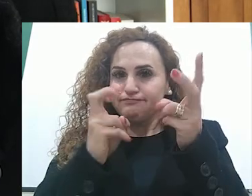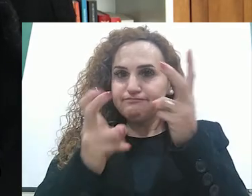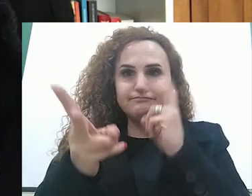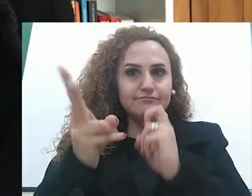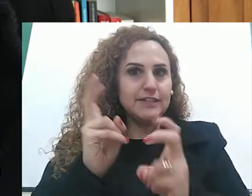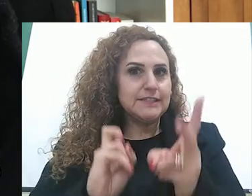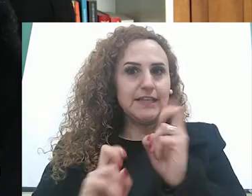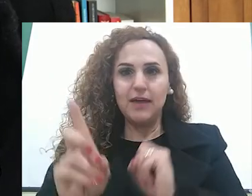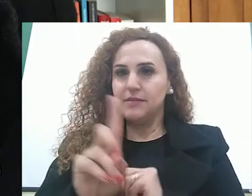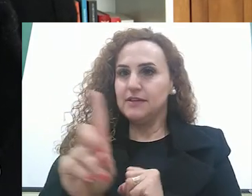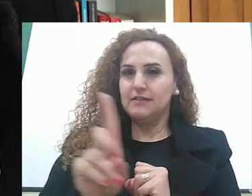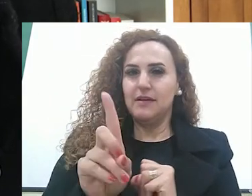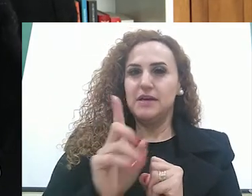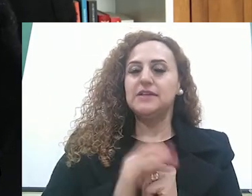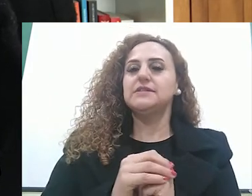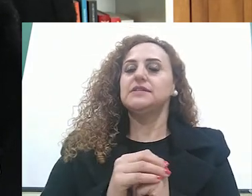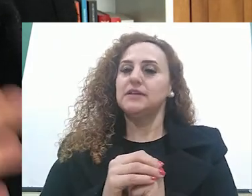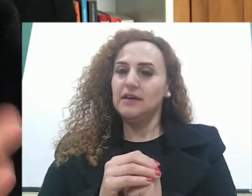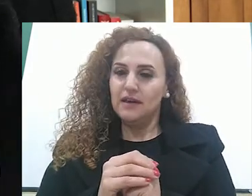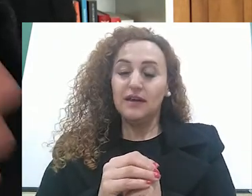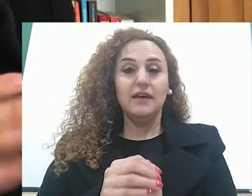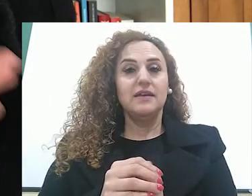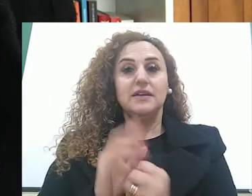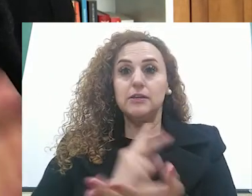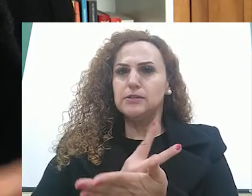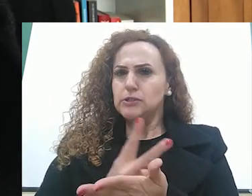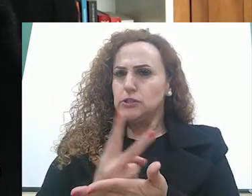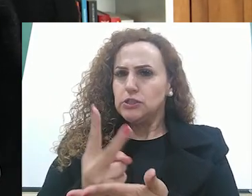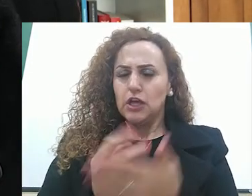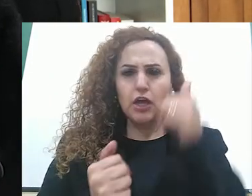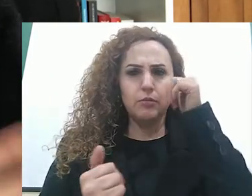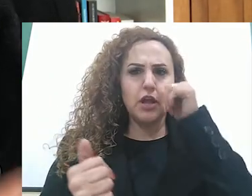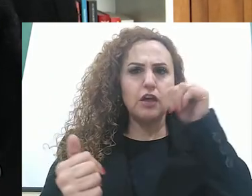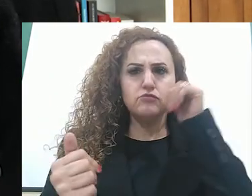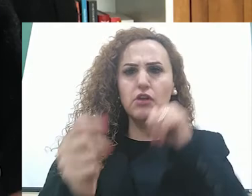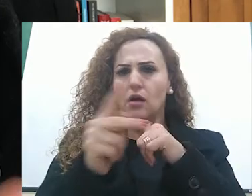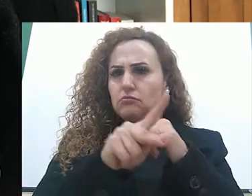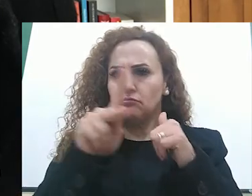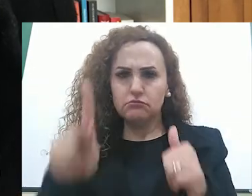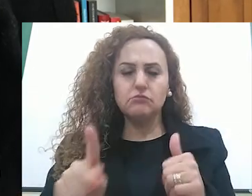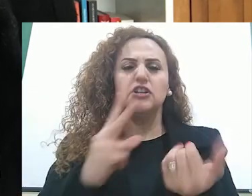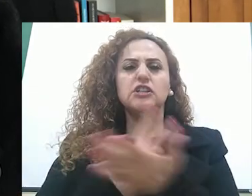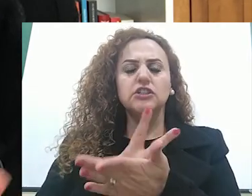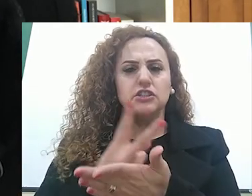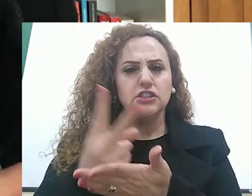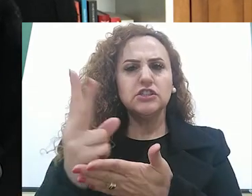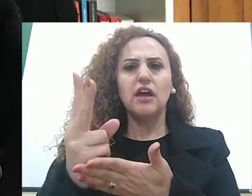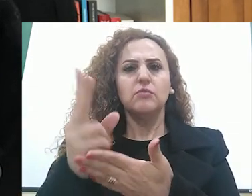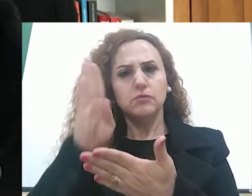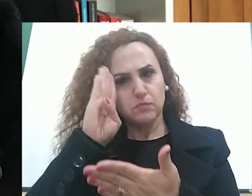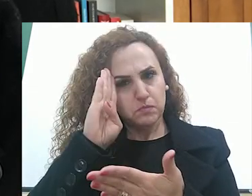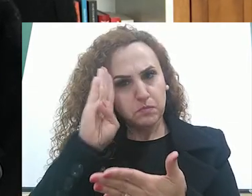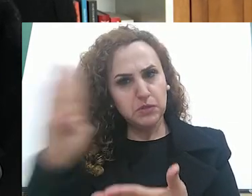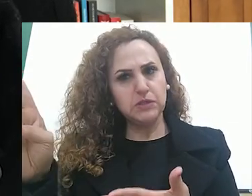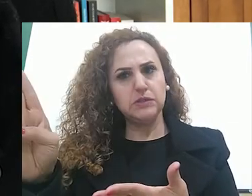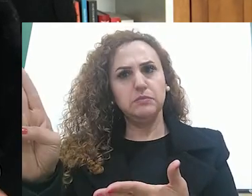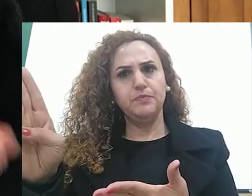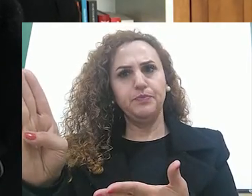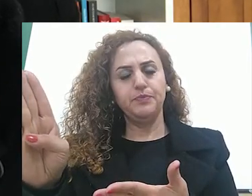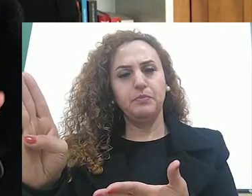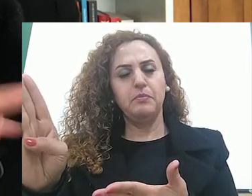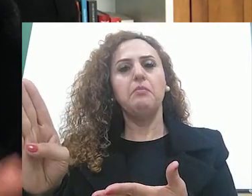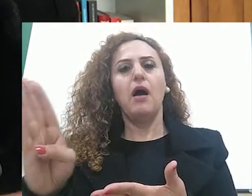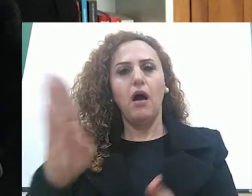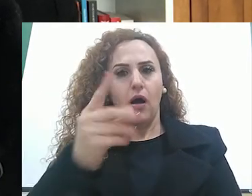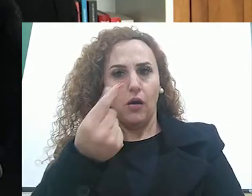isso, a gente percebe que não era bem assim, né? Que desde sempre, né? As mulheres, as professoras foram aí a principal